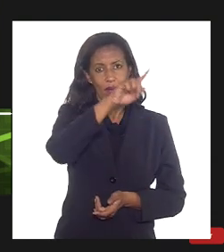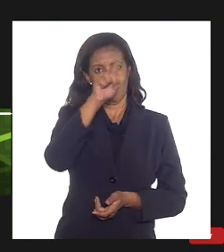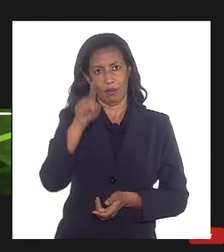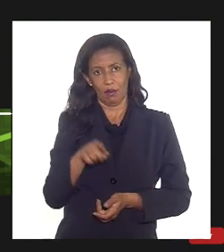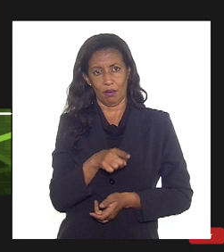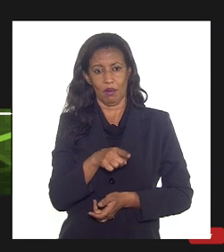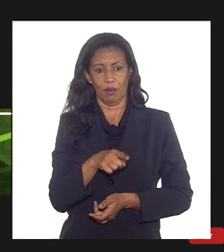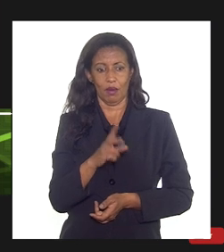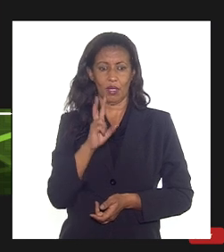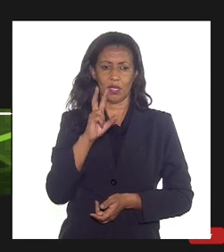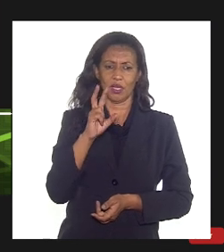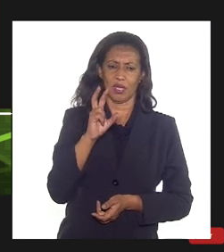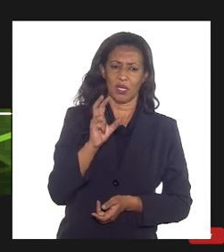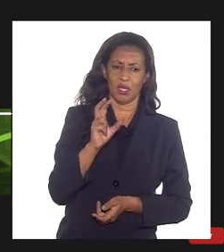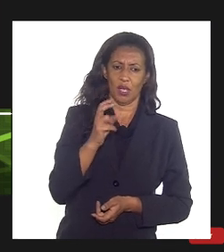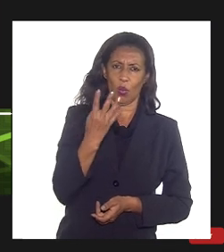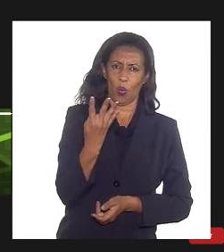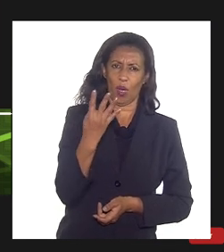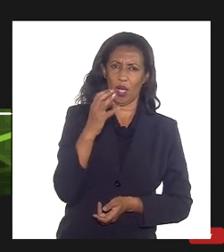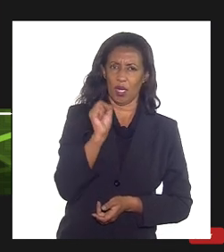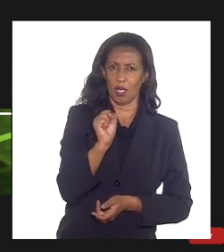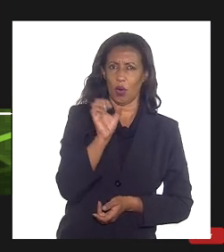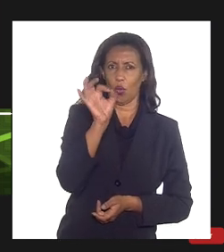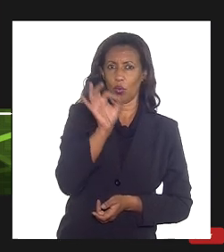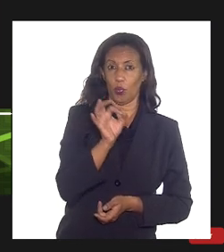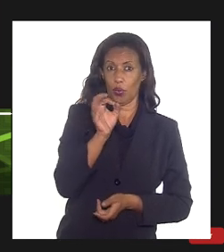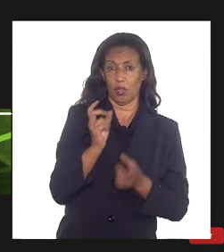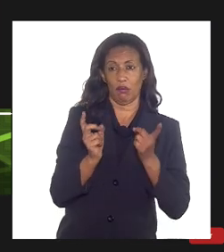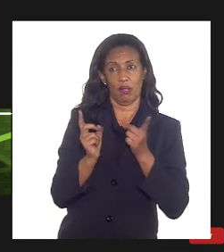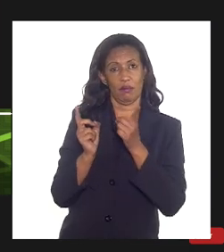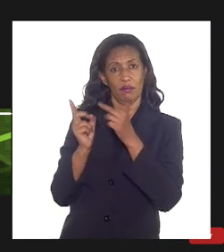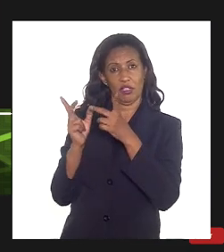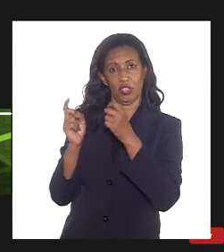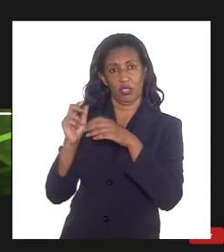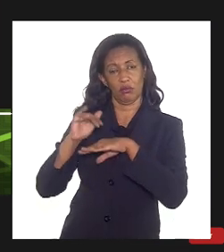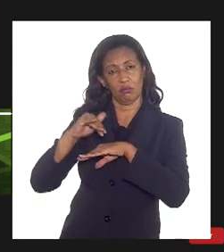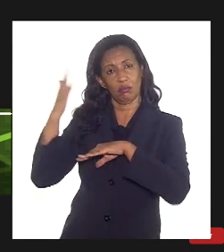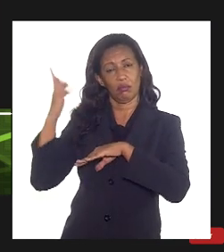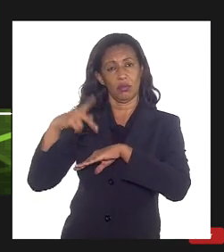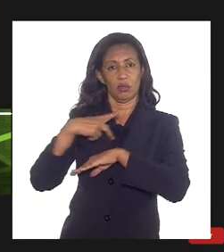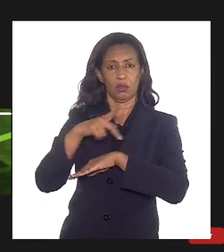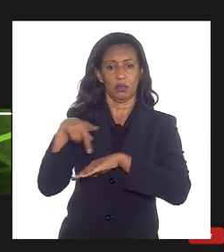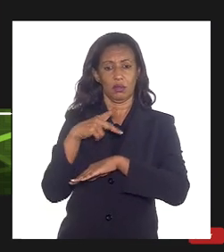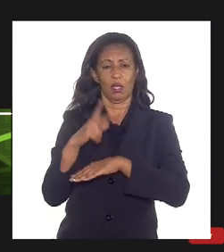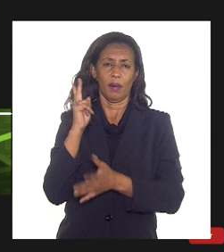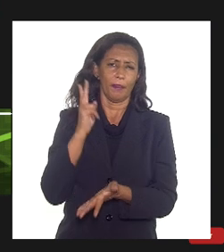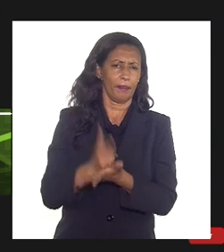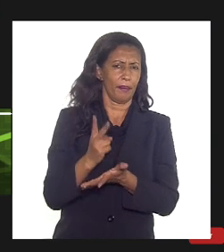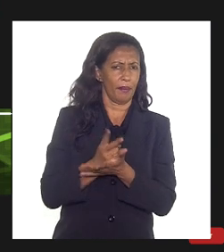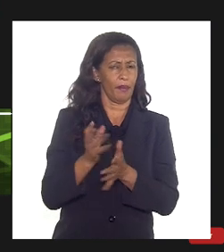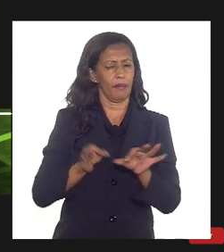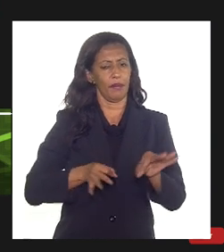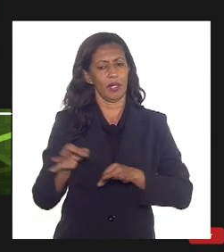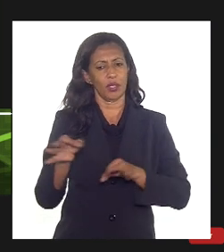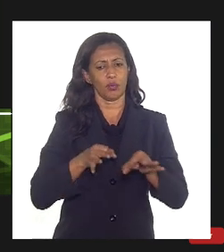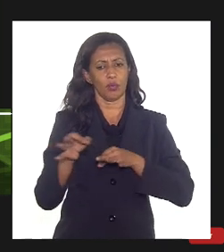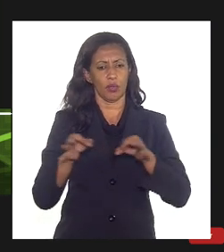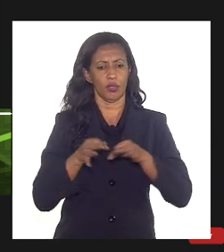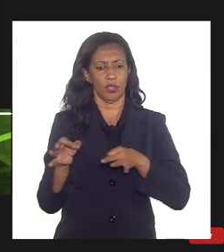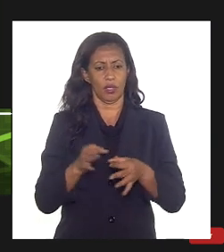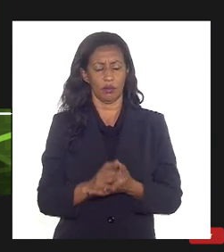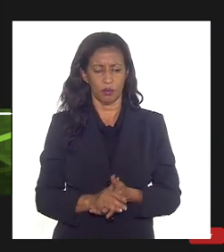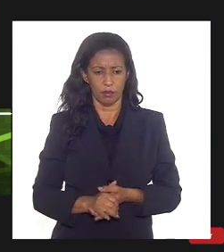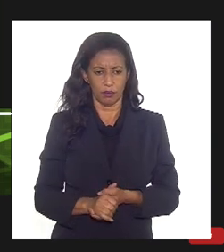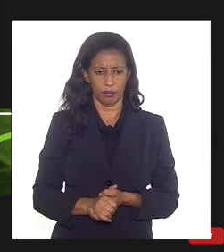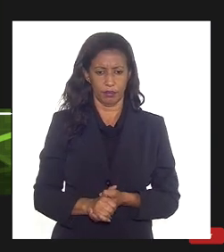na faixa de 50% 48% ele é exportado então mesmo em projetos que a gente tá maximizando a exportação de gás